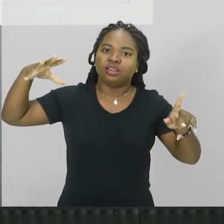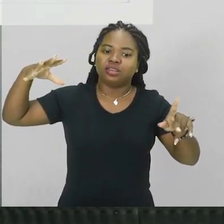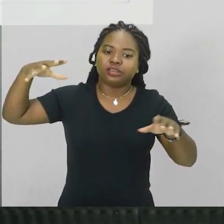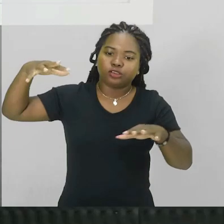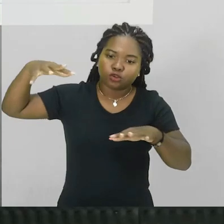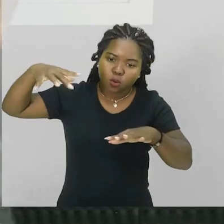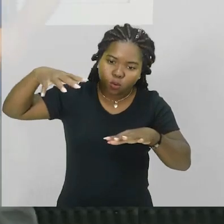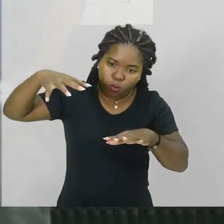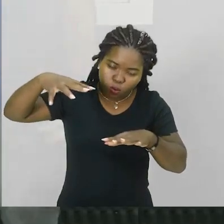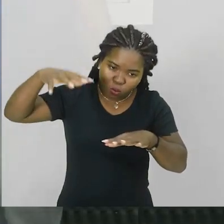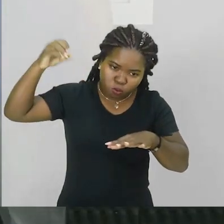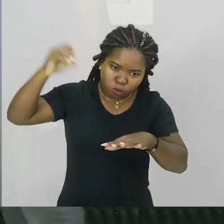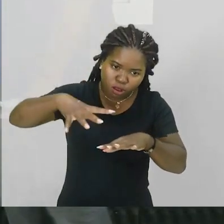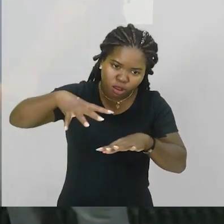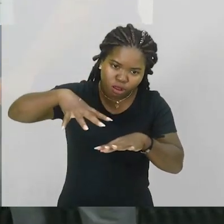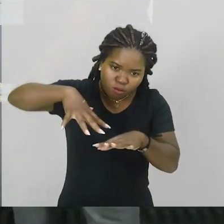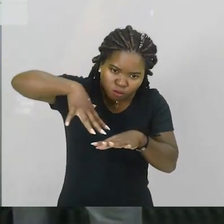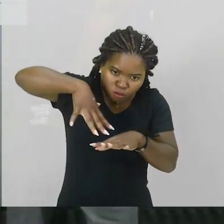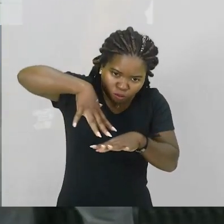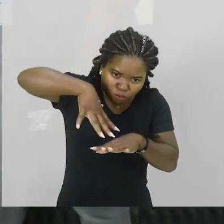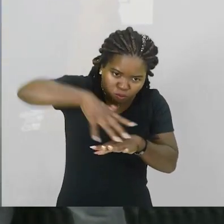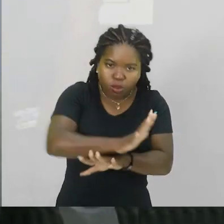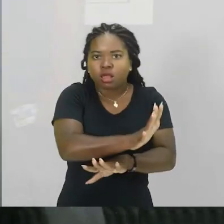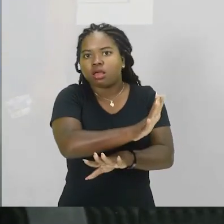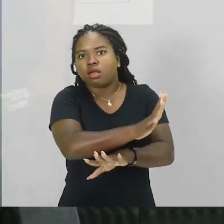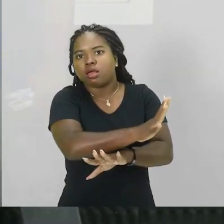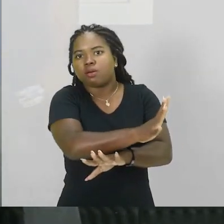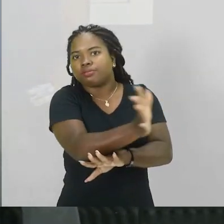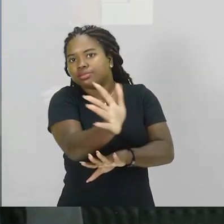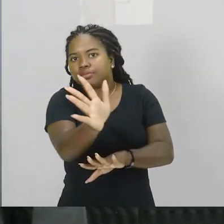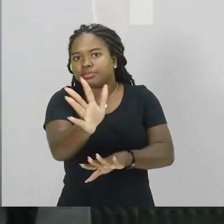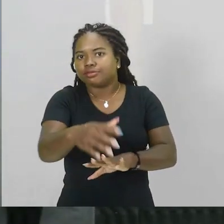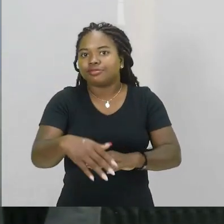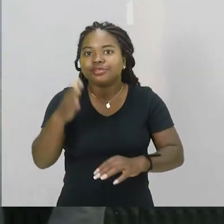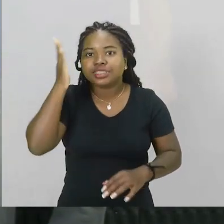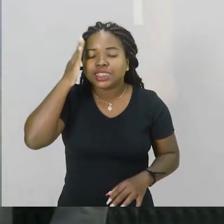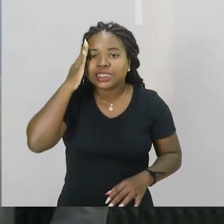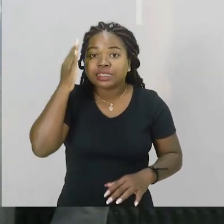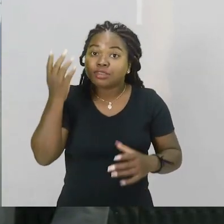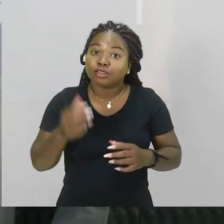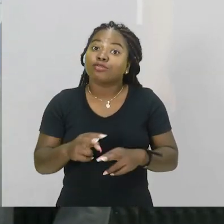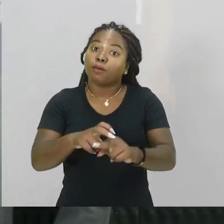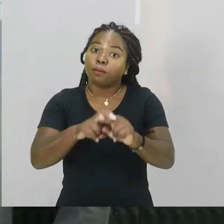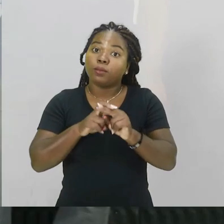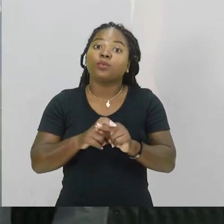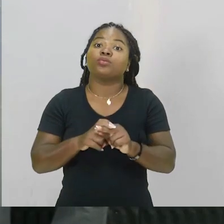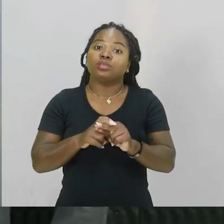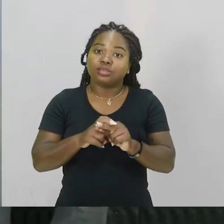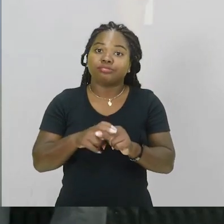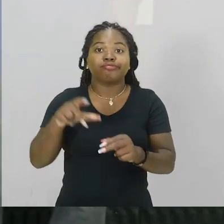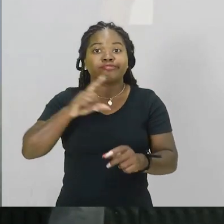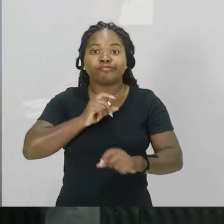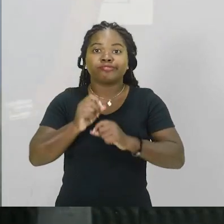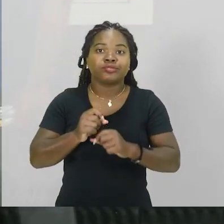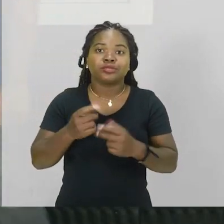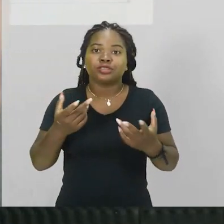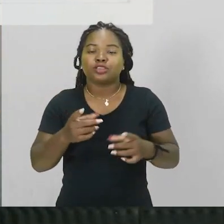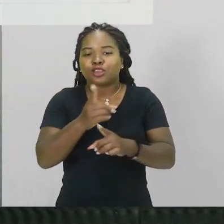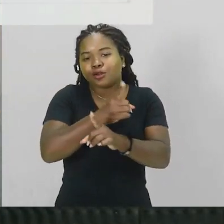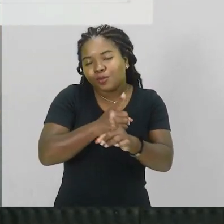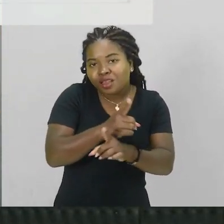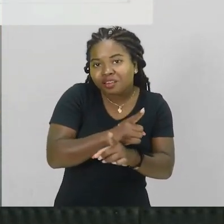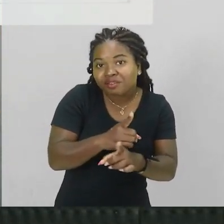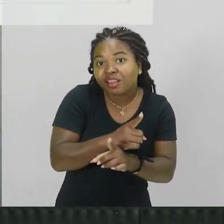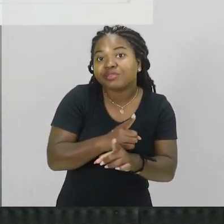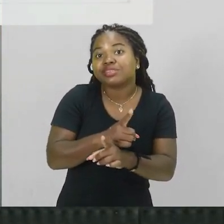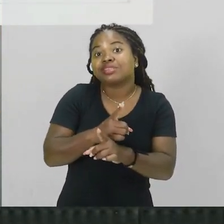concentrações diferentes, e isso faz com que essa luz, ela acabe sofrendo desvios. Tá ok? Então, ela sofre desvios